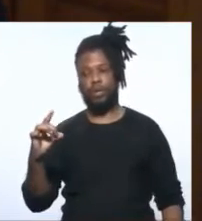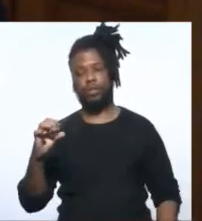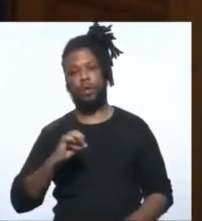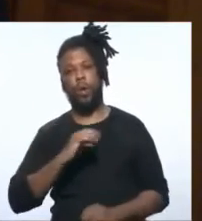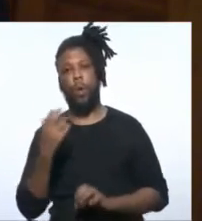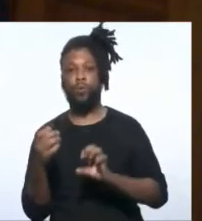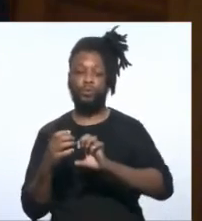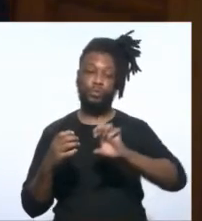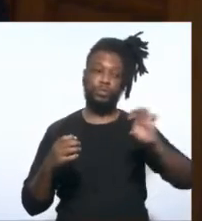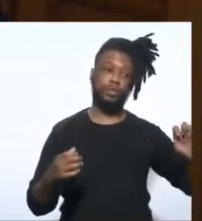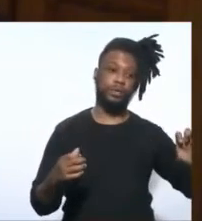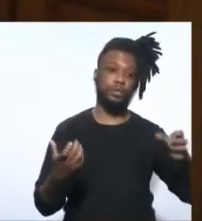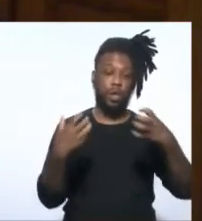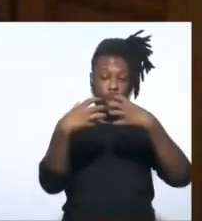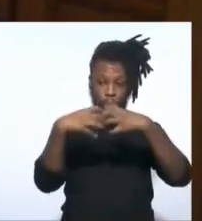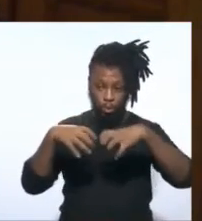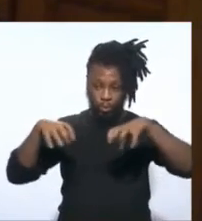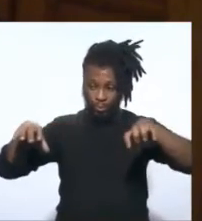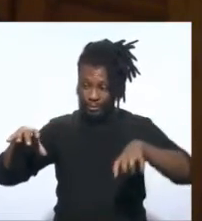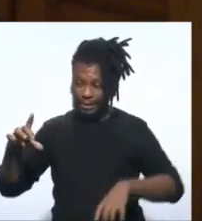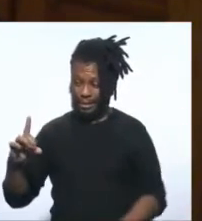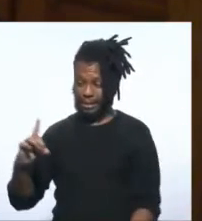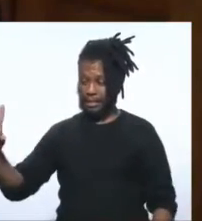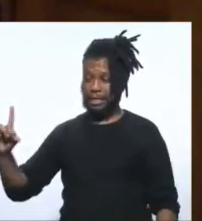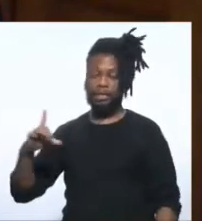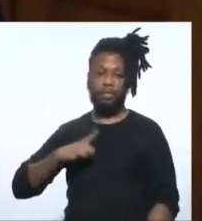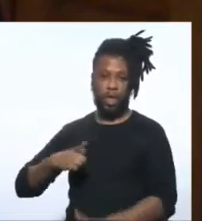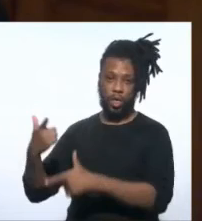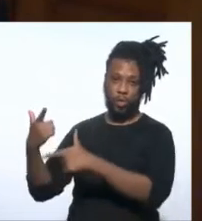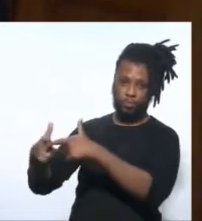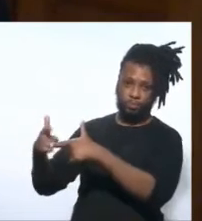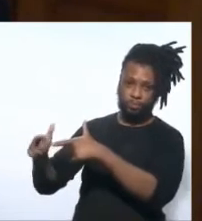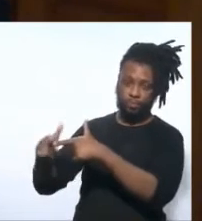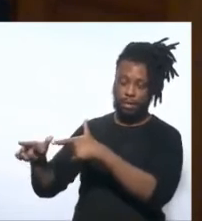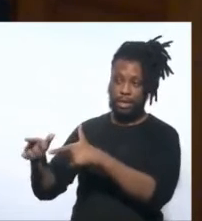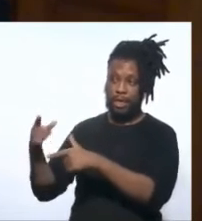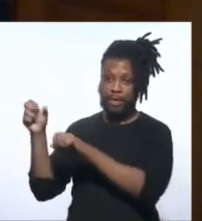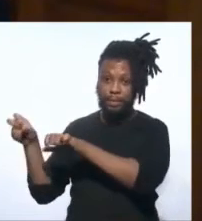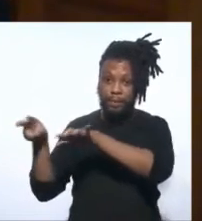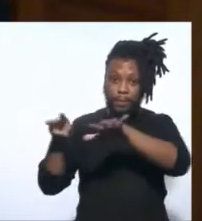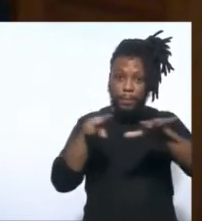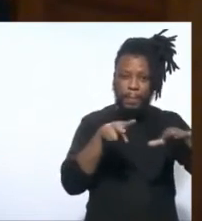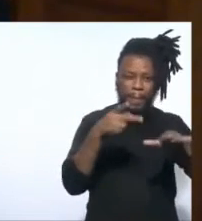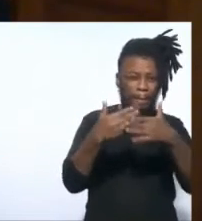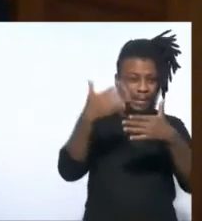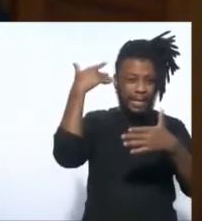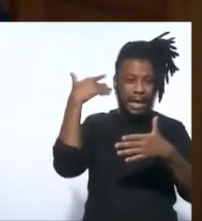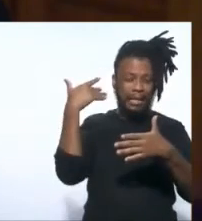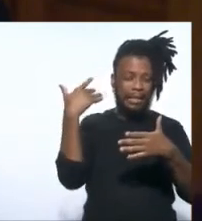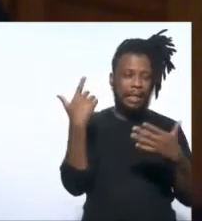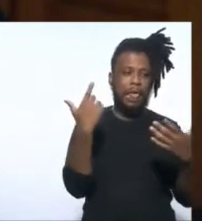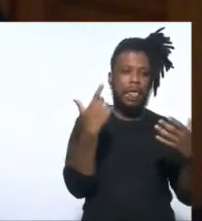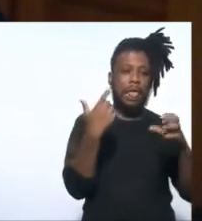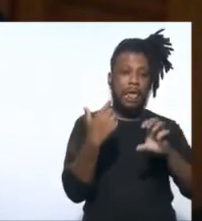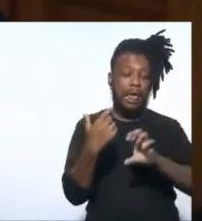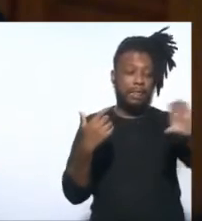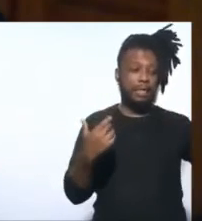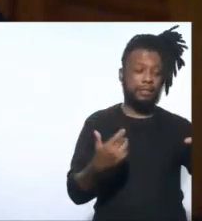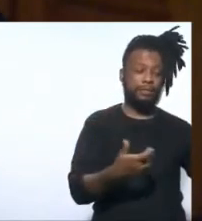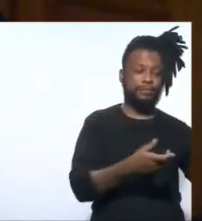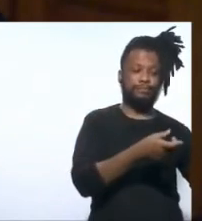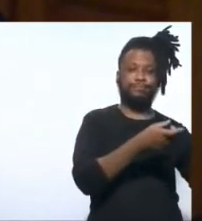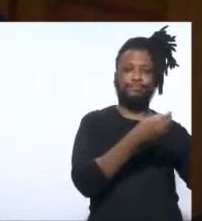sou segregado pela direita e, na semana passada, fui segregado pela esquerda. Aleluia que eu fui